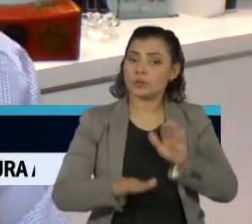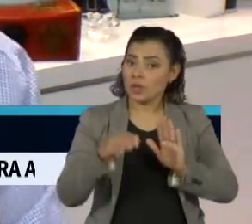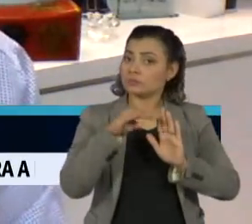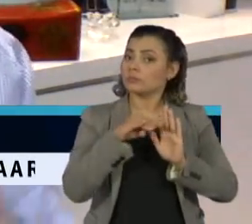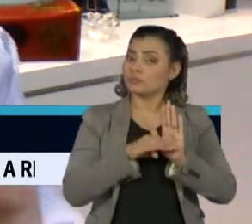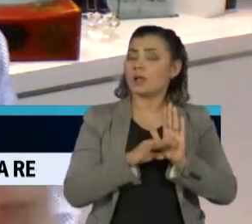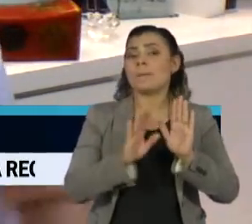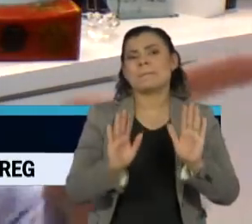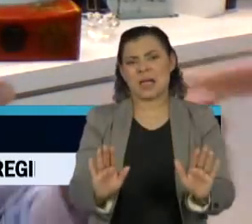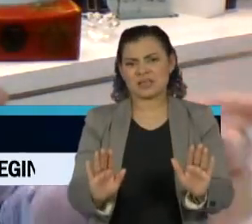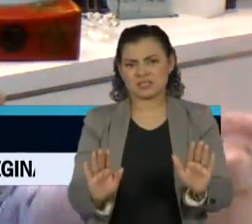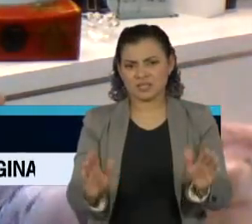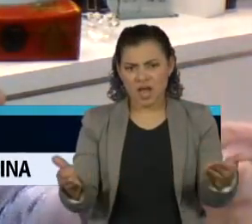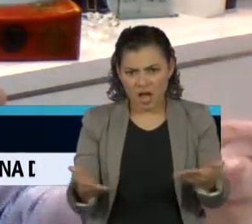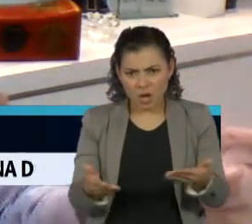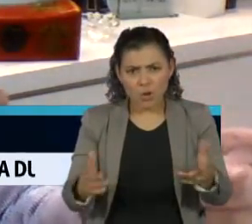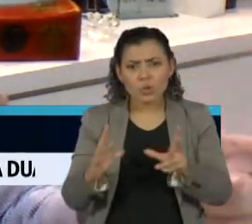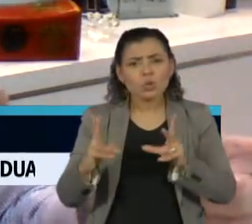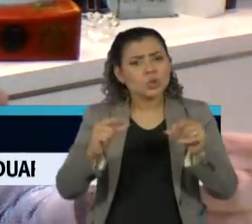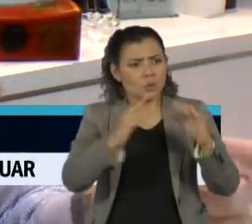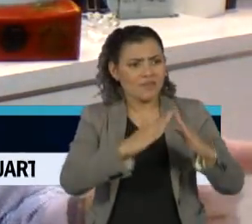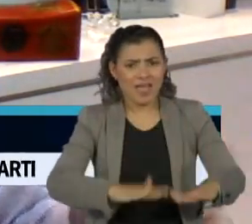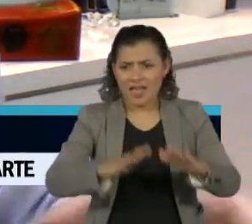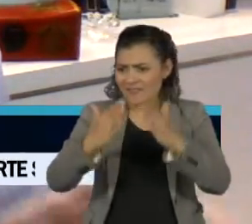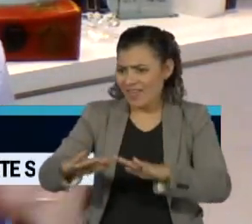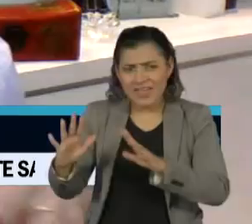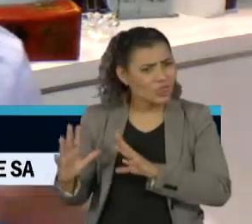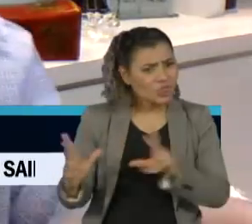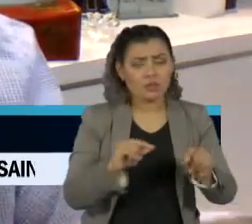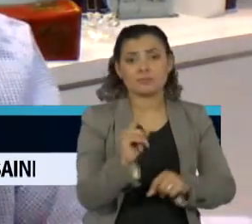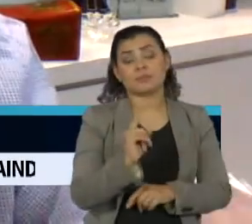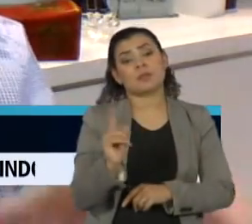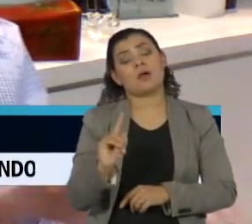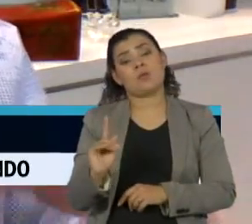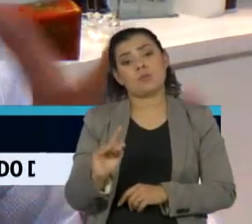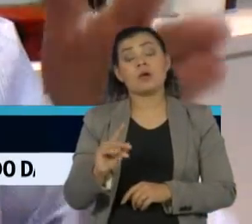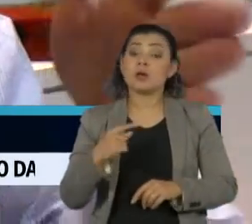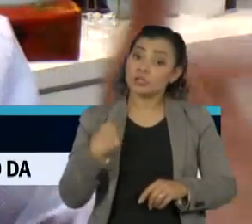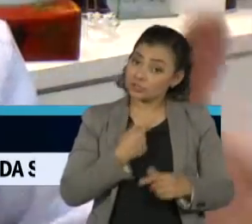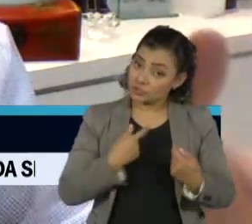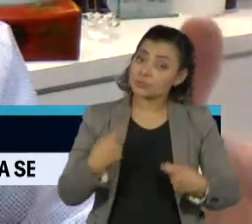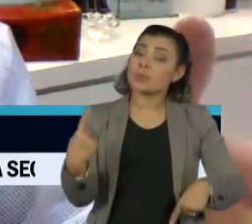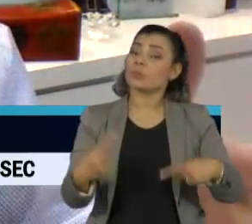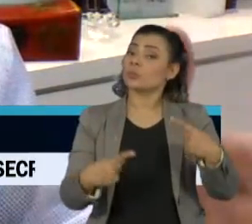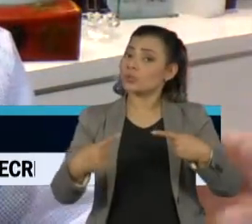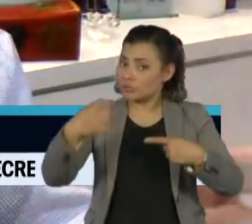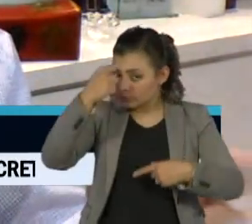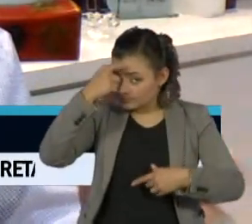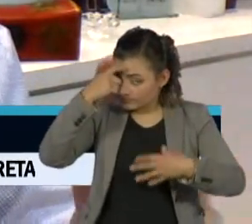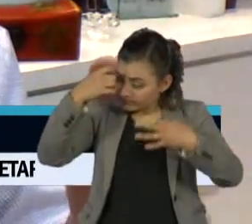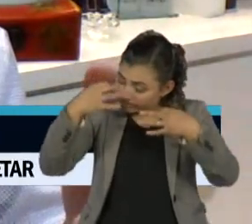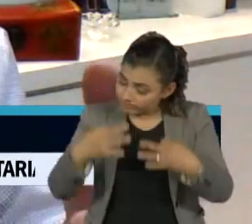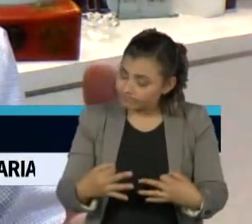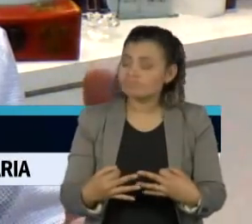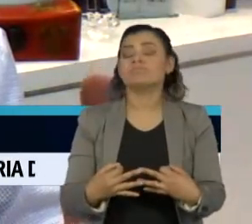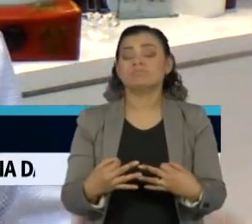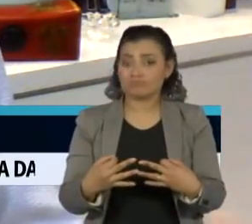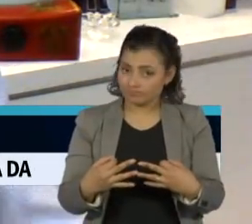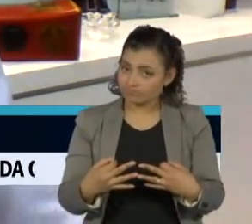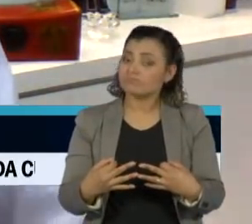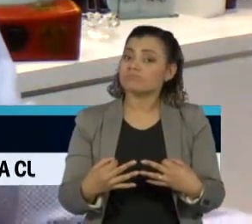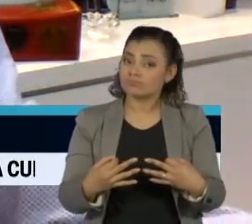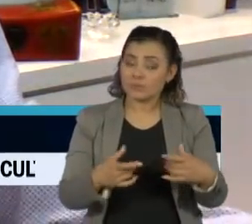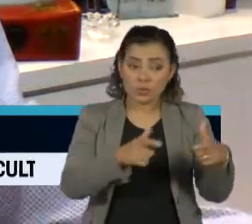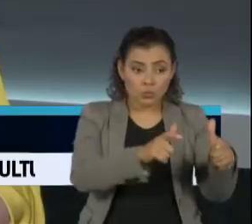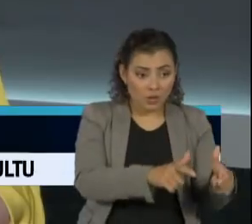Isso não quer dizer que a gente vai fazer todo mundo ficar em casa, mas nós temos que ter políticas muito racionais de abrir um lugar,